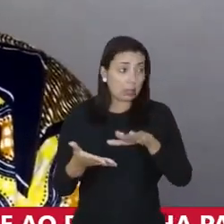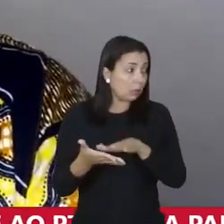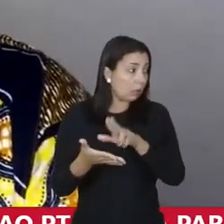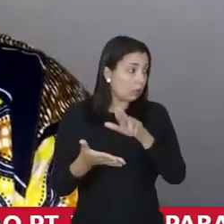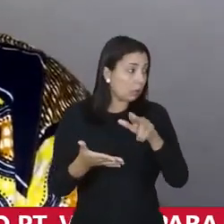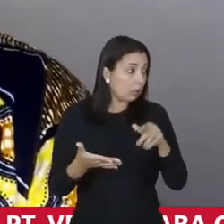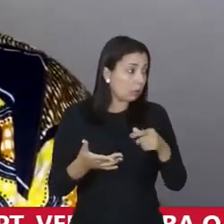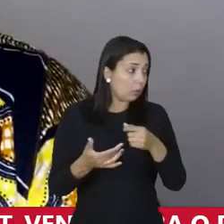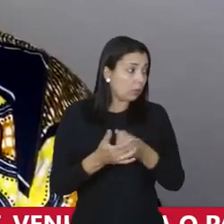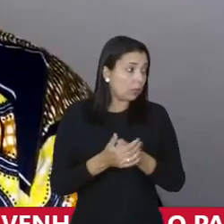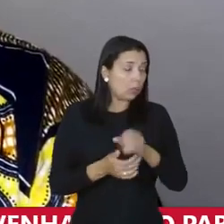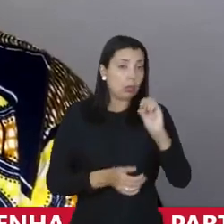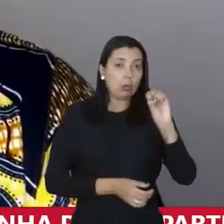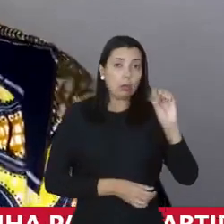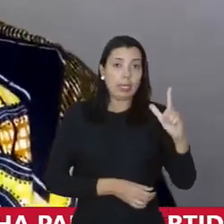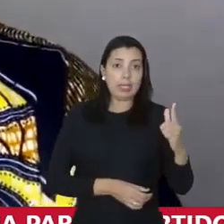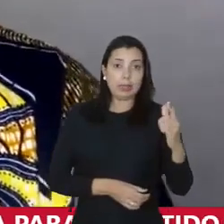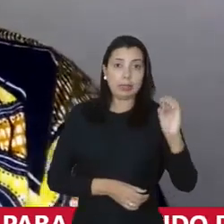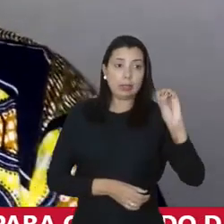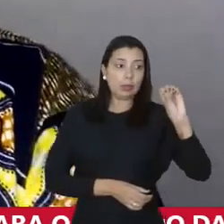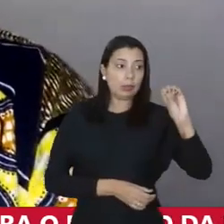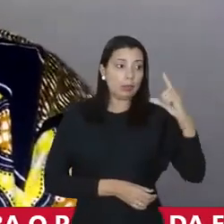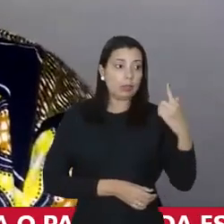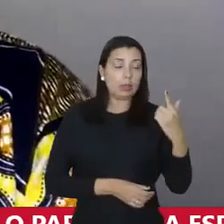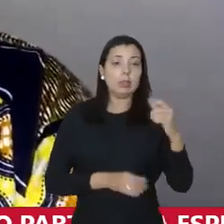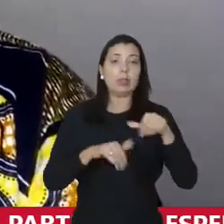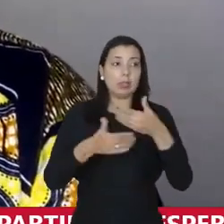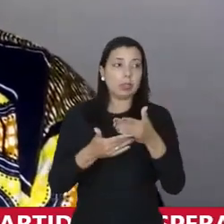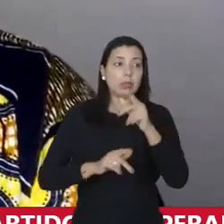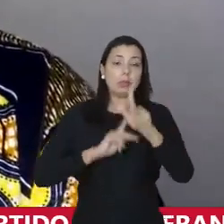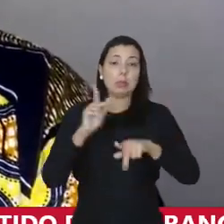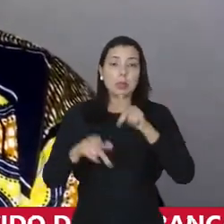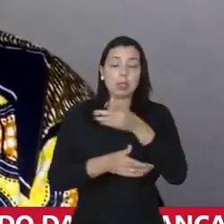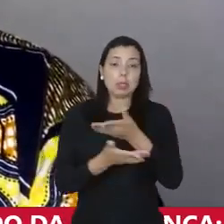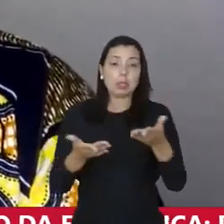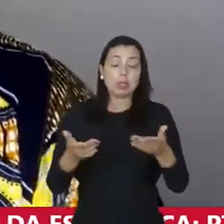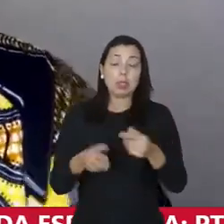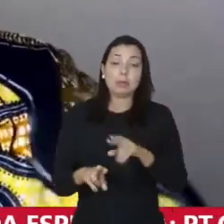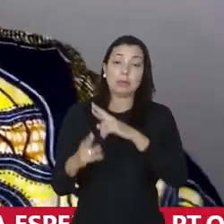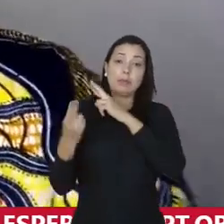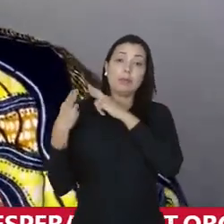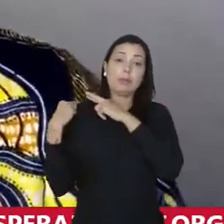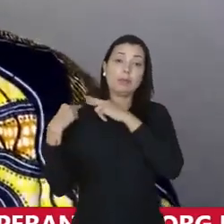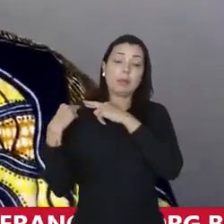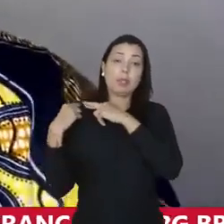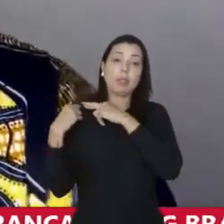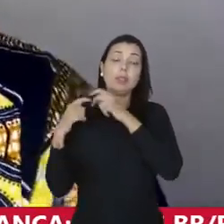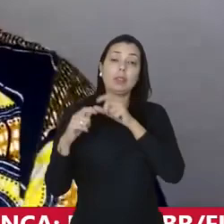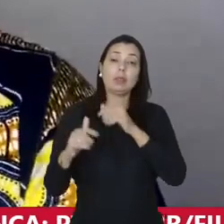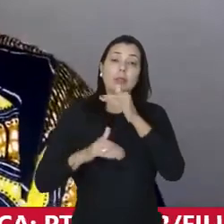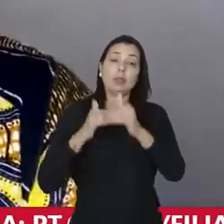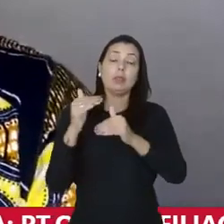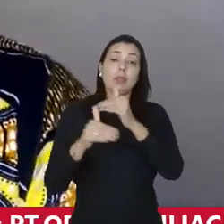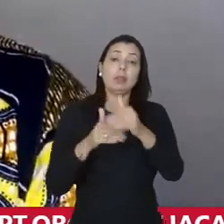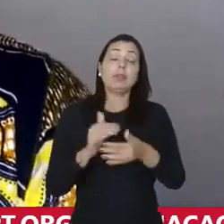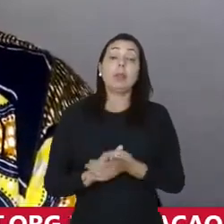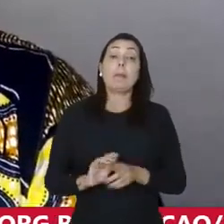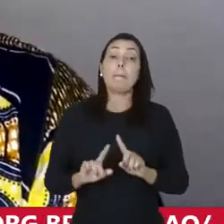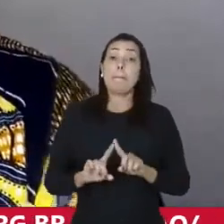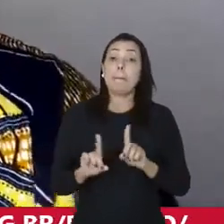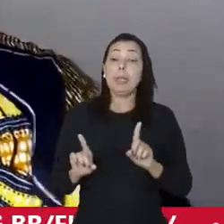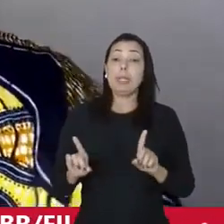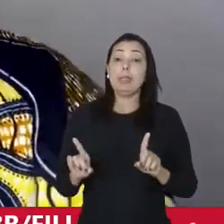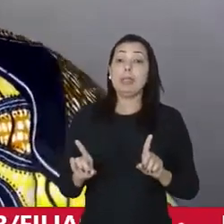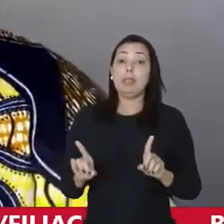trouxeram políticas públicas com responsabilidade para a nossa população, responsabilidade, ela triplica, né? Mas,